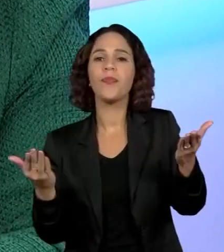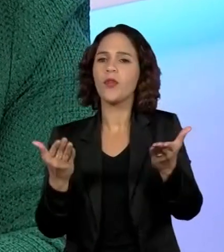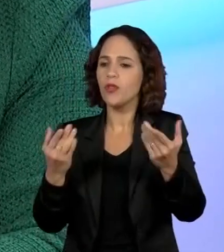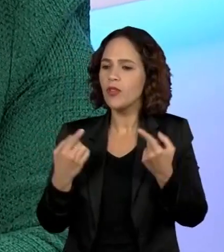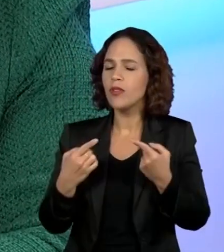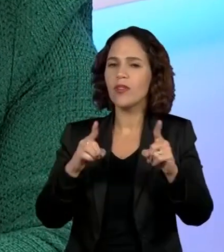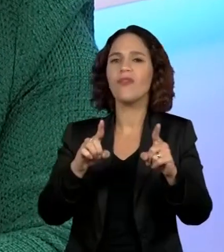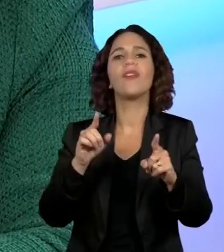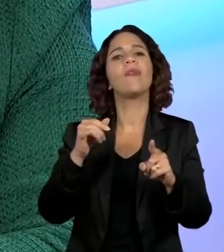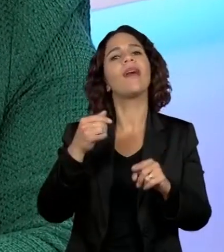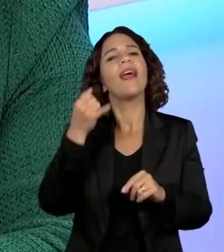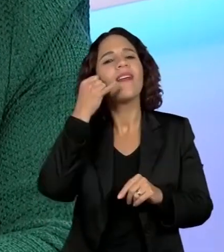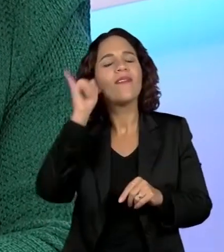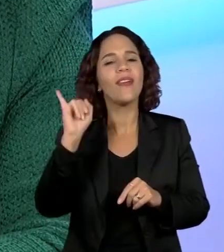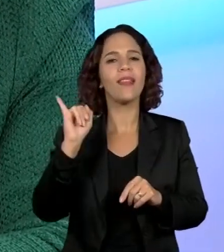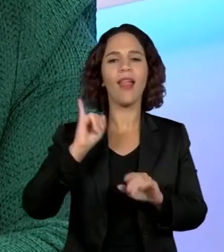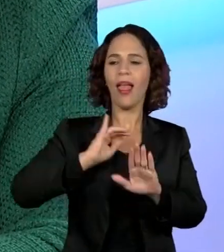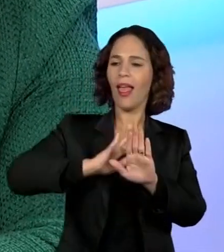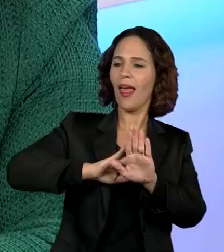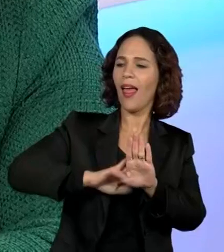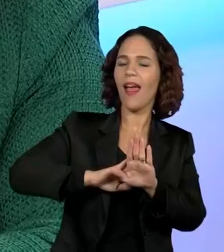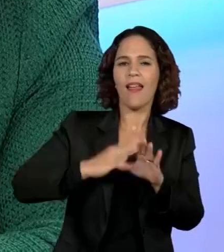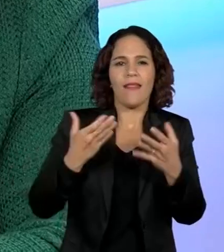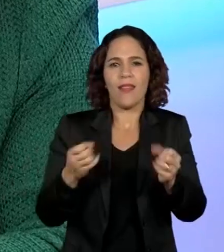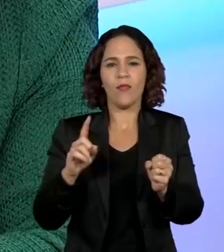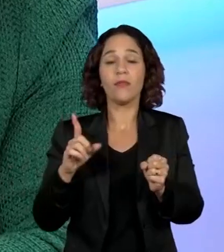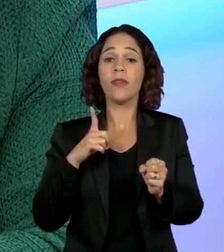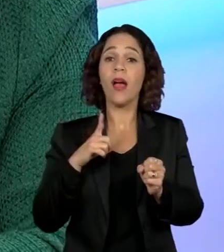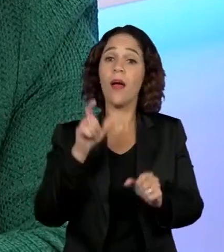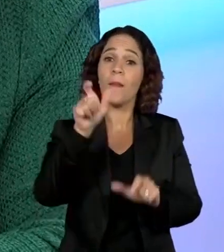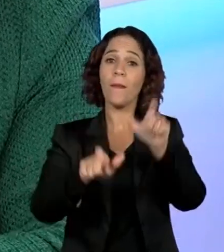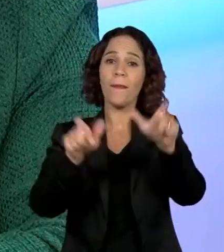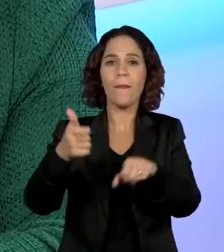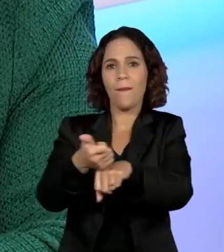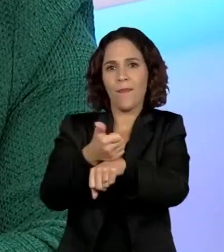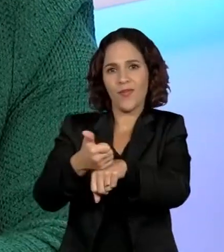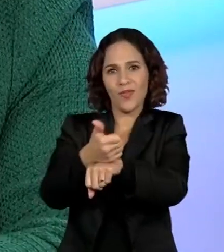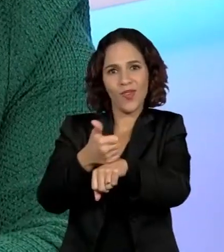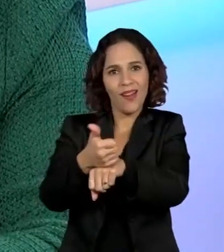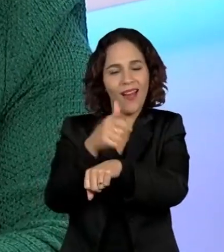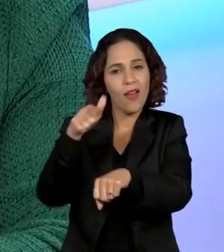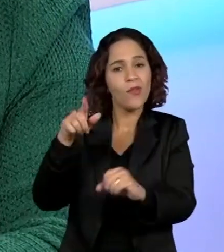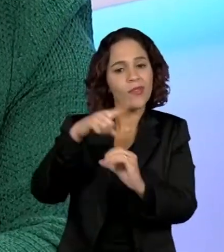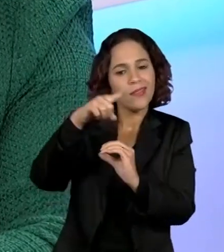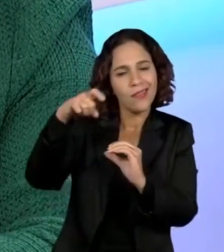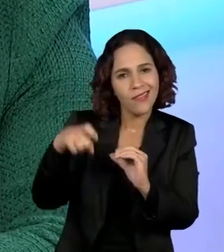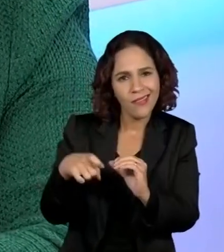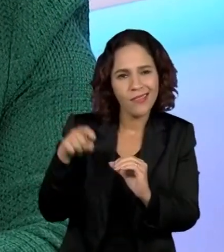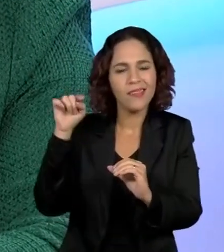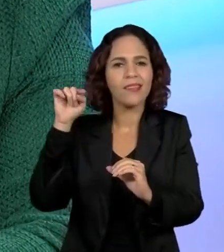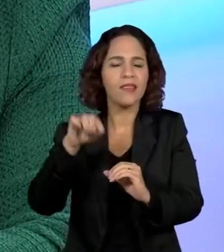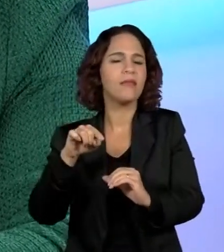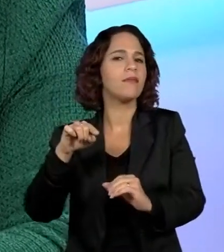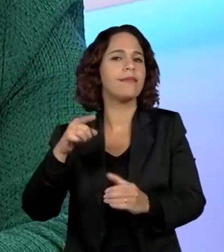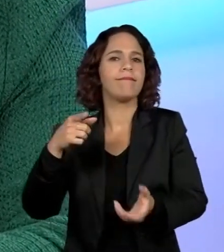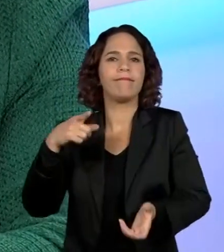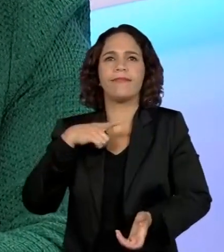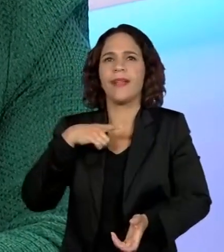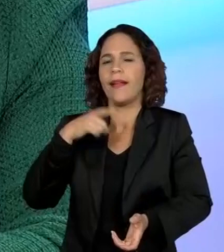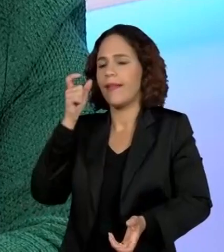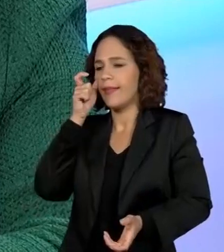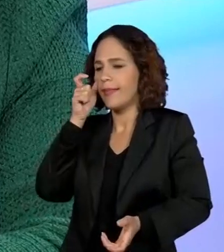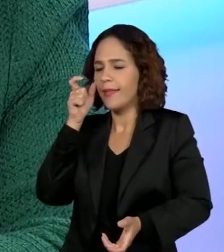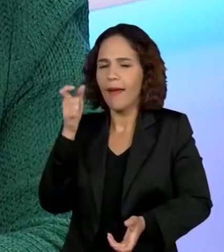combater o negacionismo é que ele vem de alguns profissionais e até cientistas que por interesses que a gente